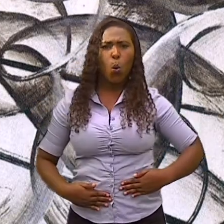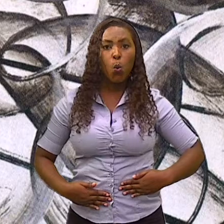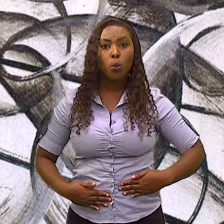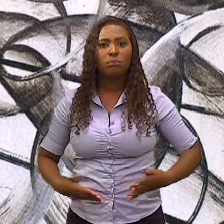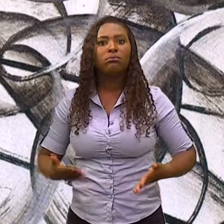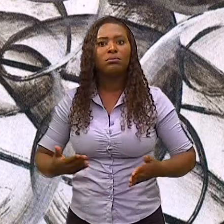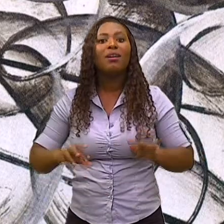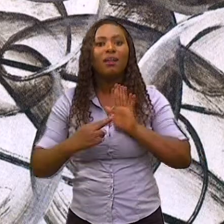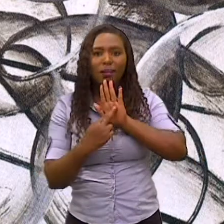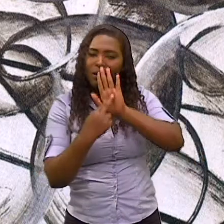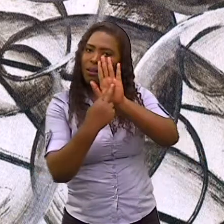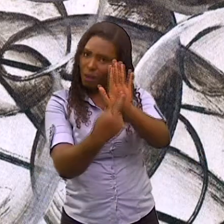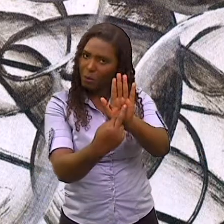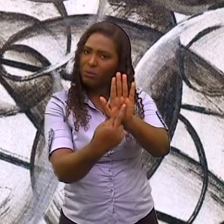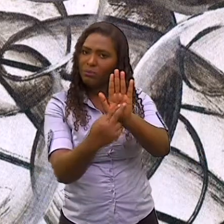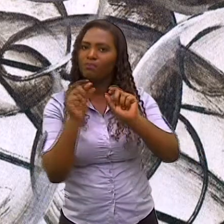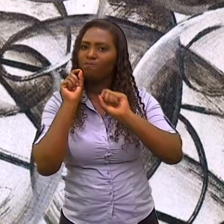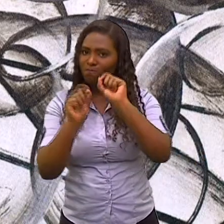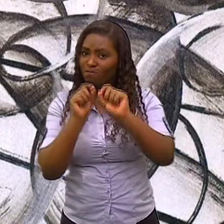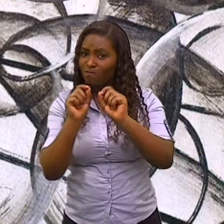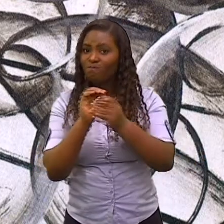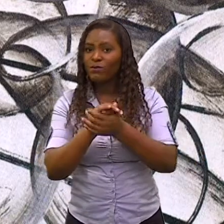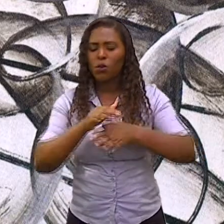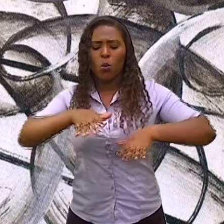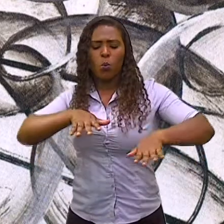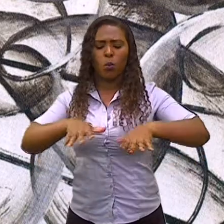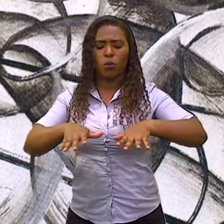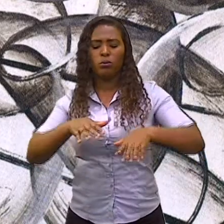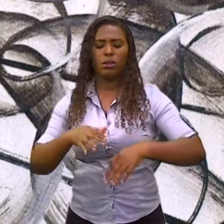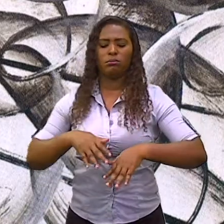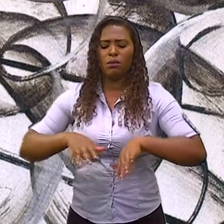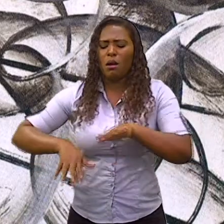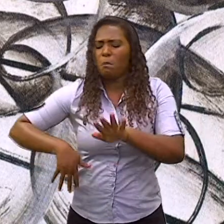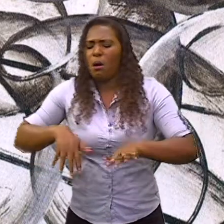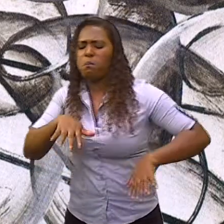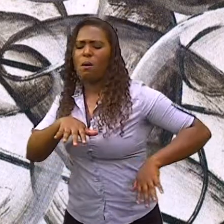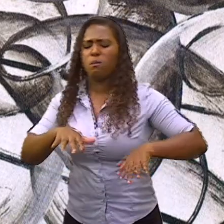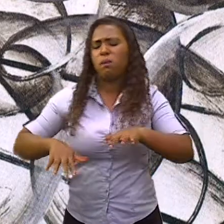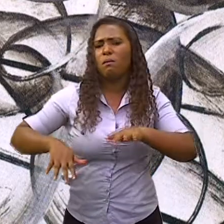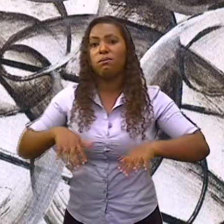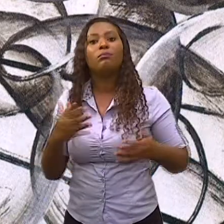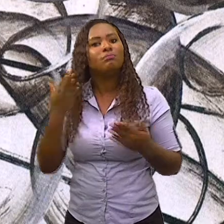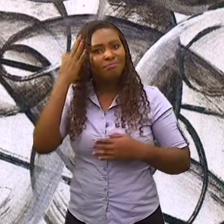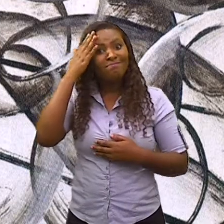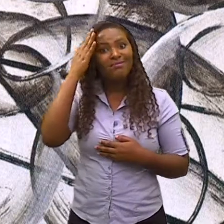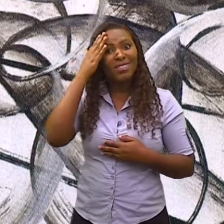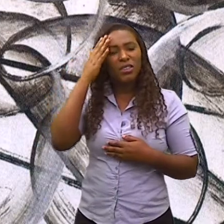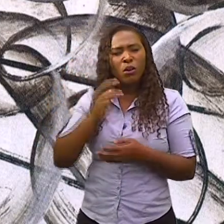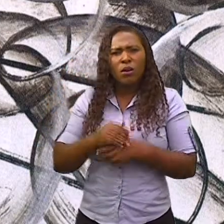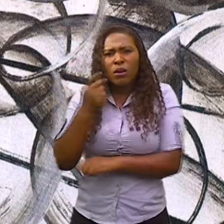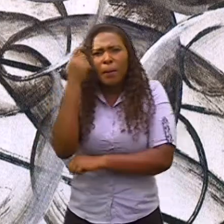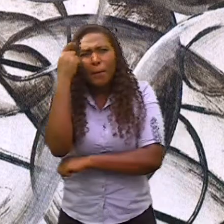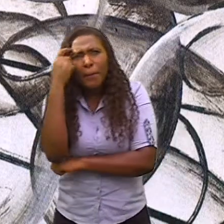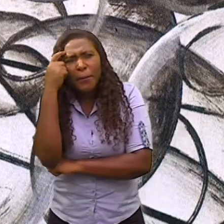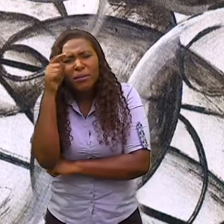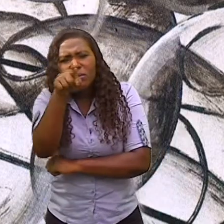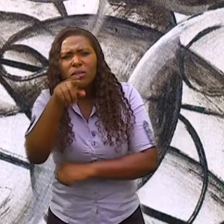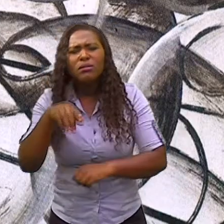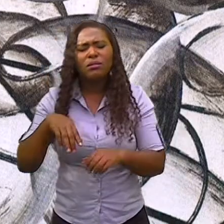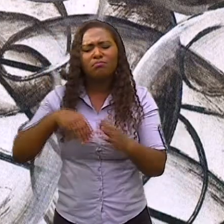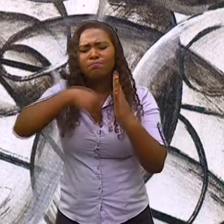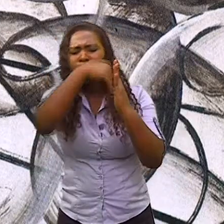representar o movimento. Você imagina você pintar um pássaro voando,